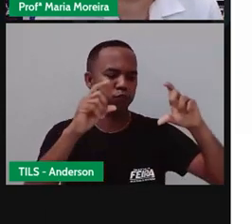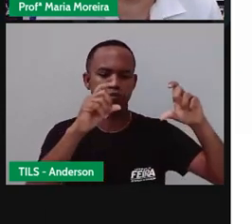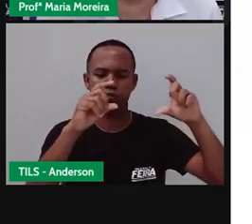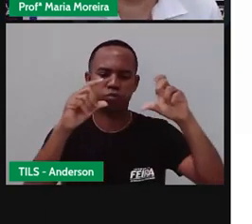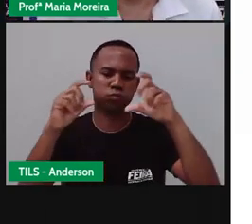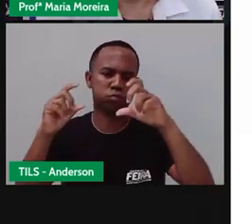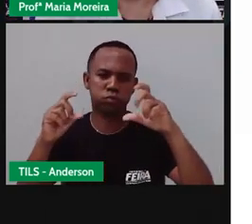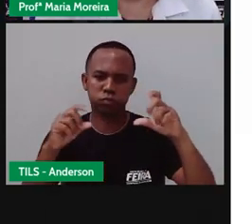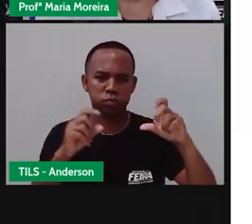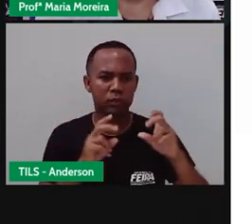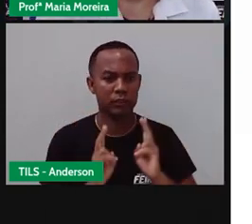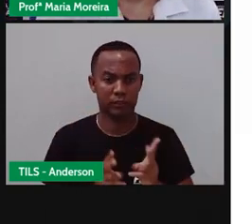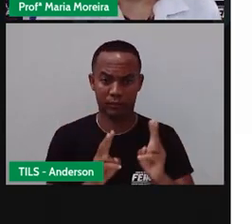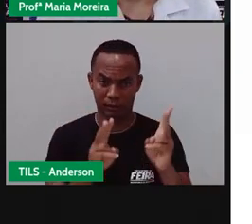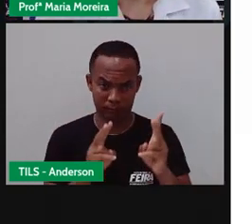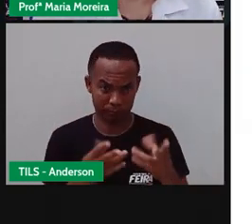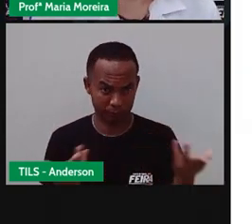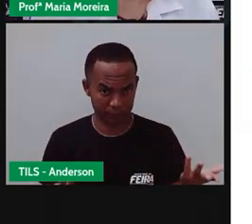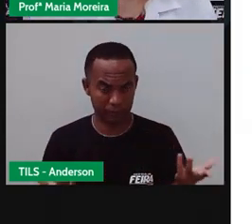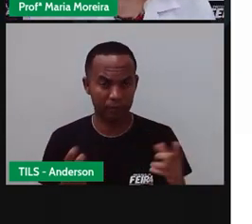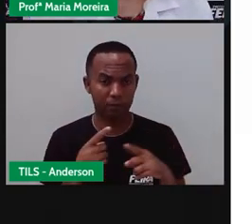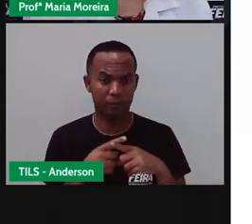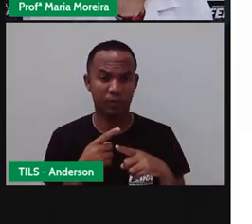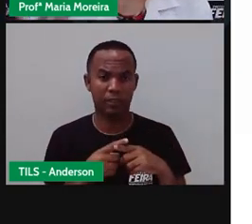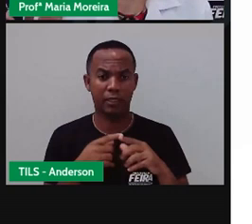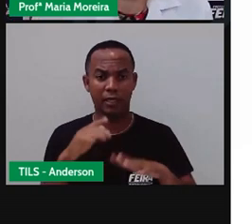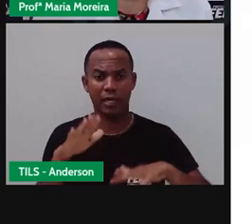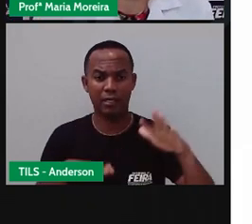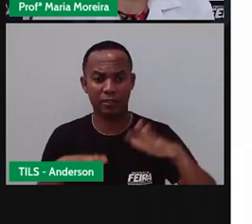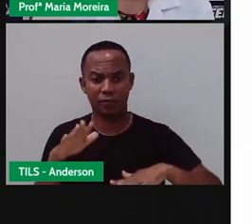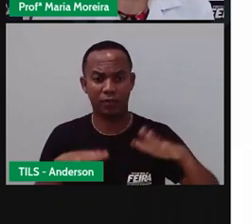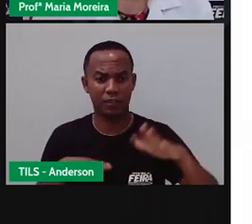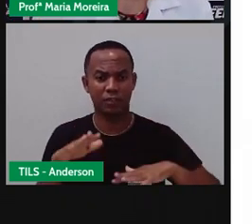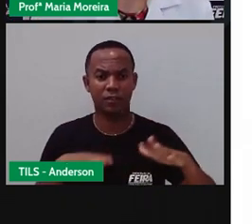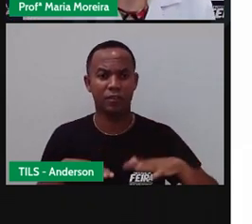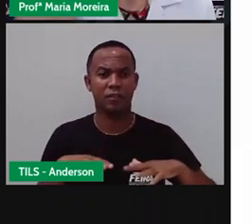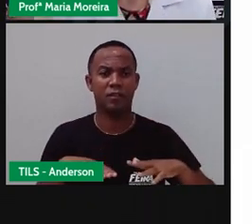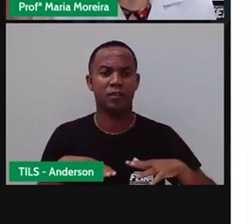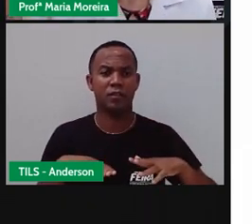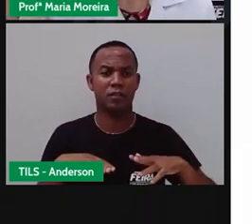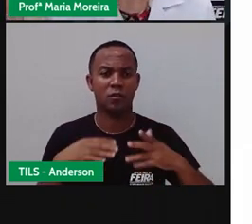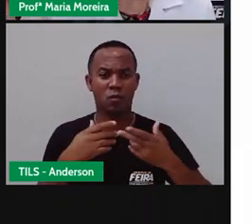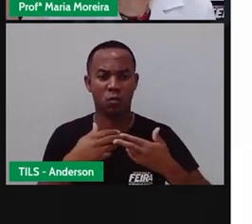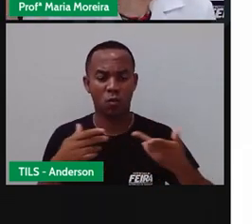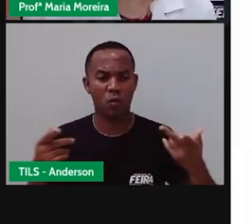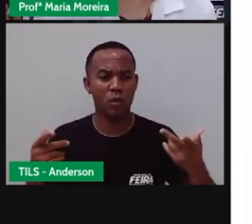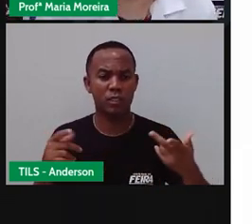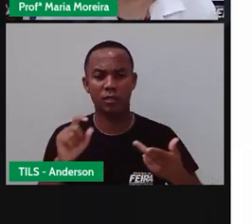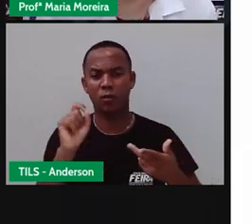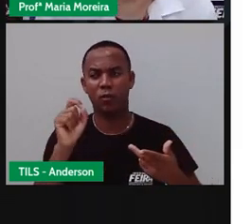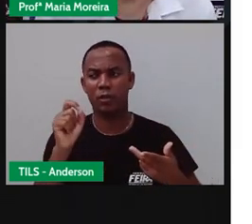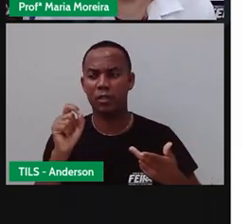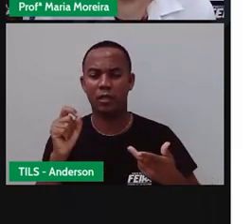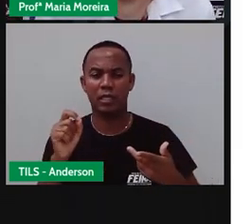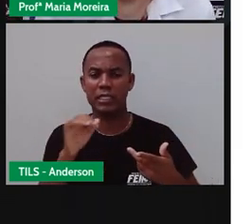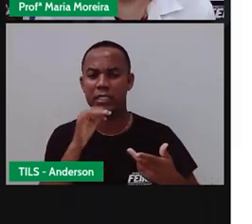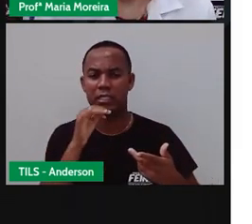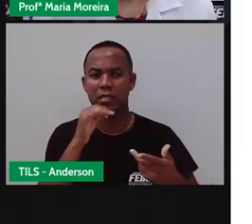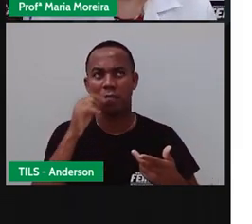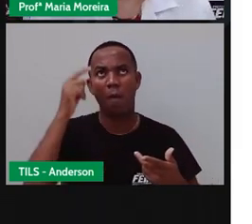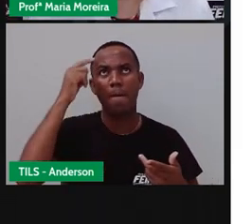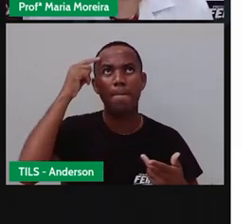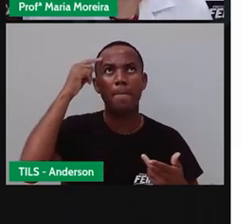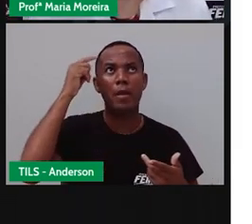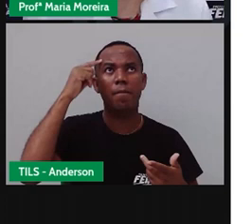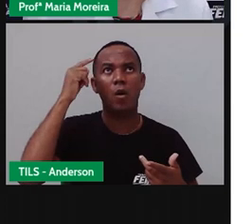registrar o momento. Porque, às vezes, existem coisas, né, que acabam escapando aí da nossa memória.